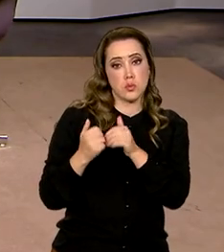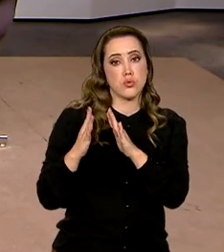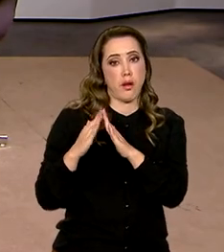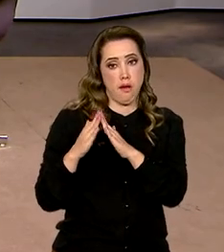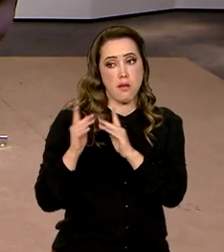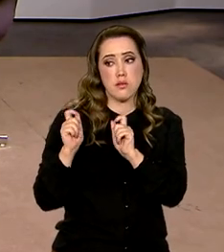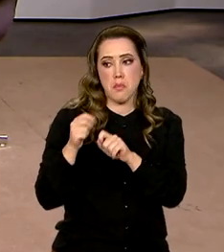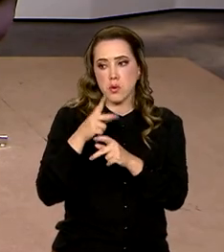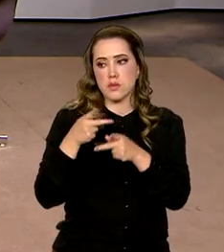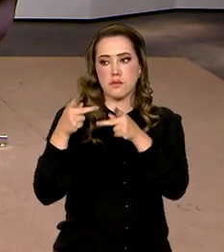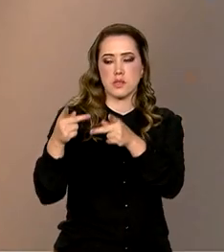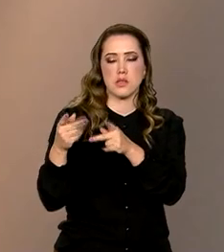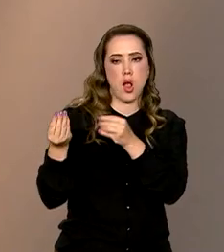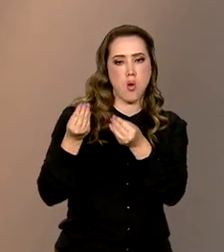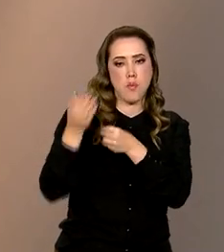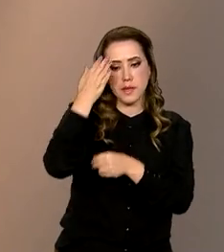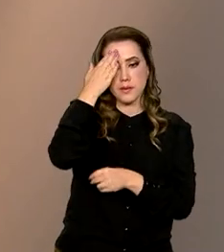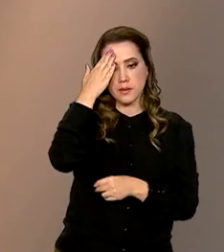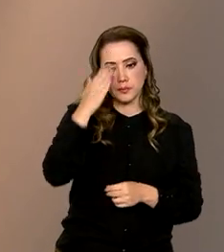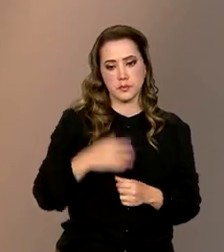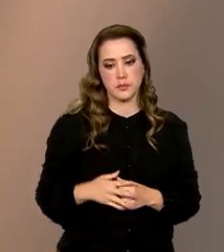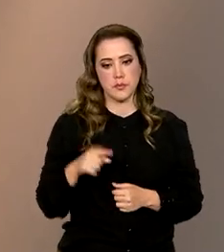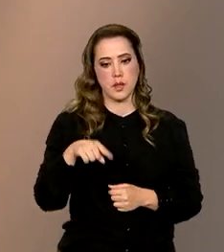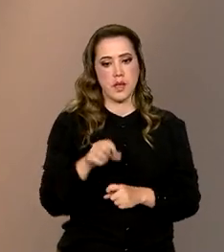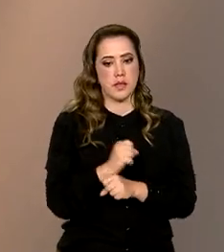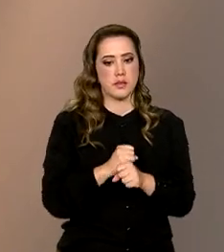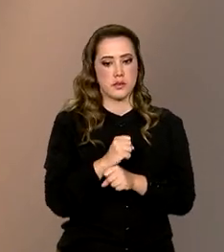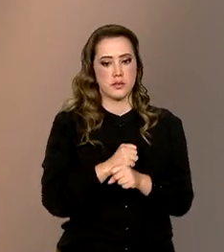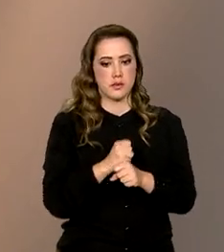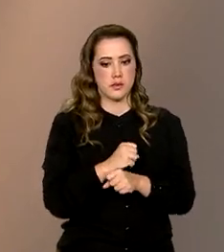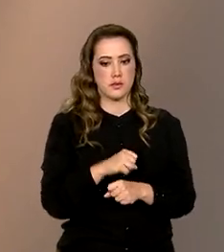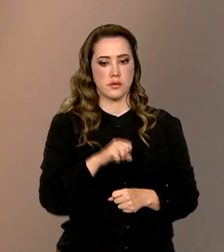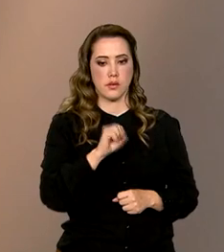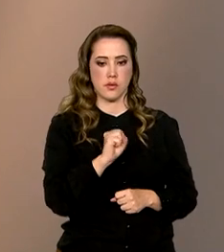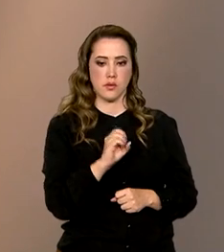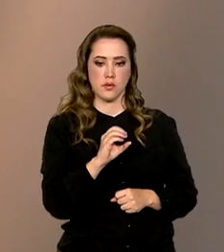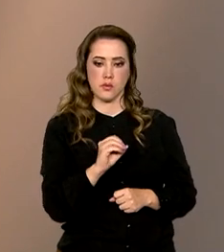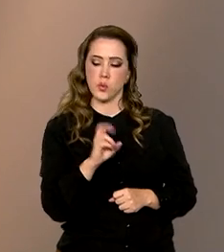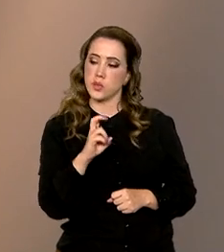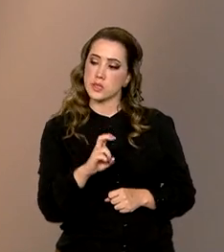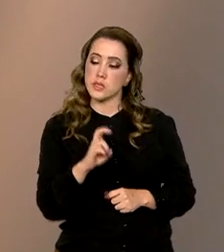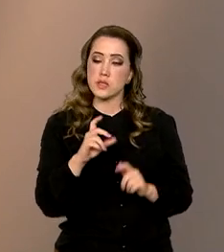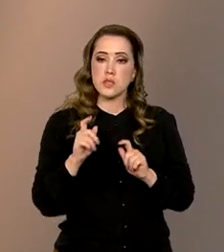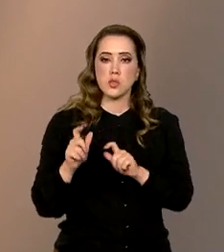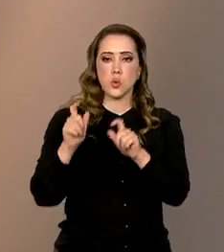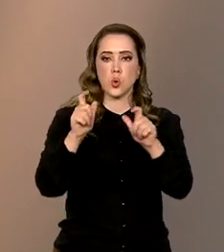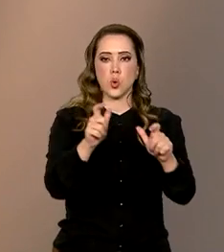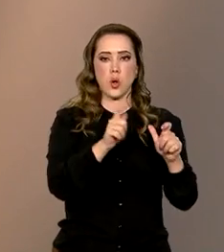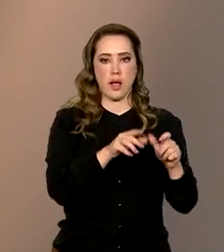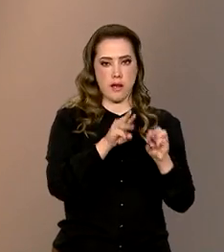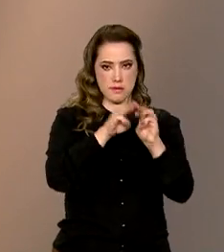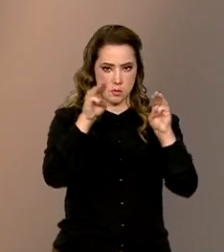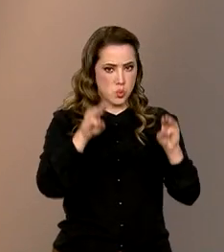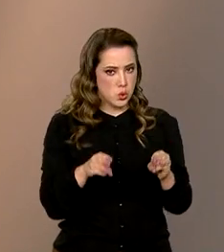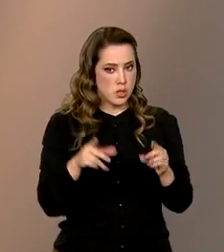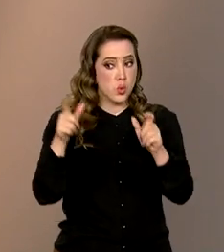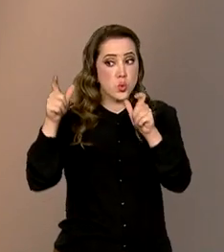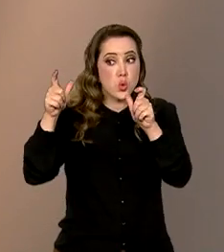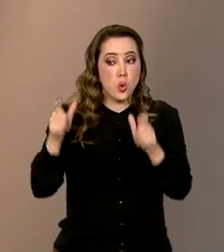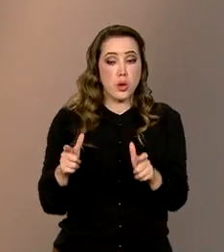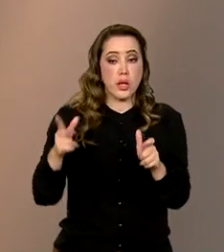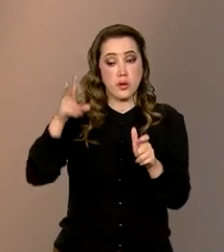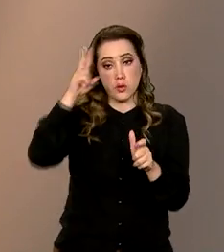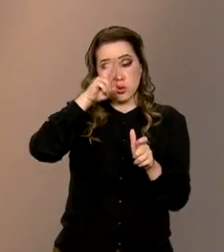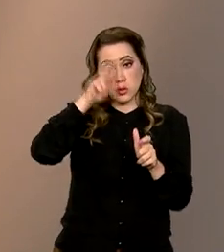que ela possa visitar? Esse ano, a gente tem 805 museus e pontos de memória participando, com mais de 2